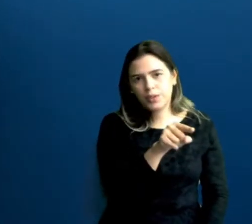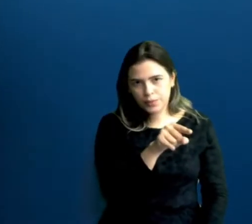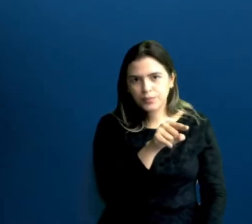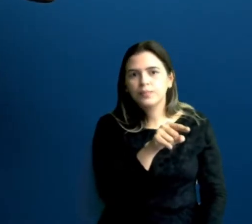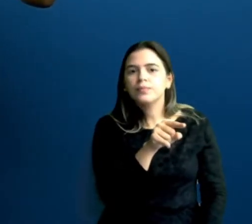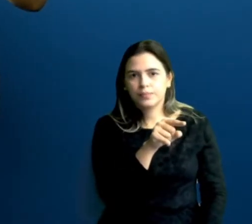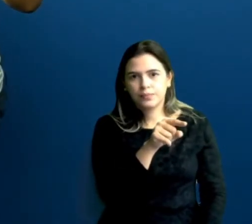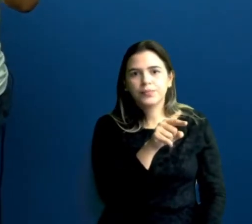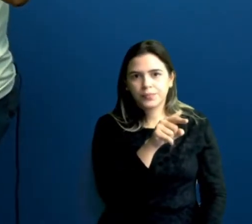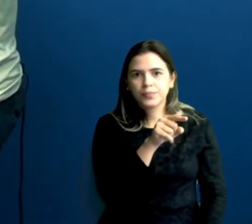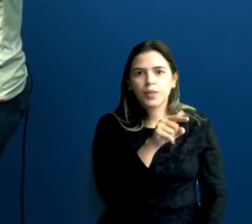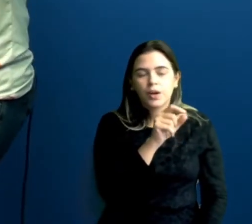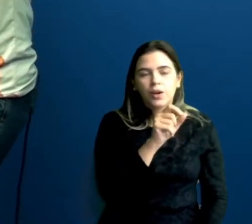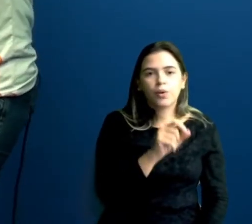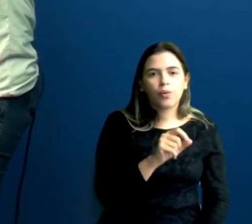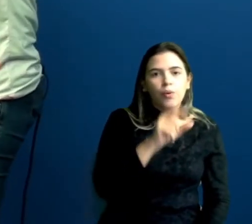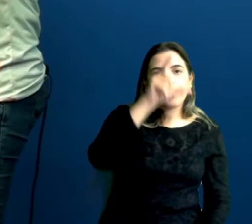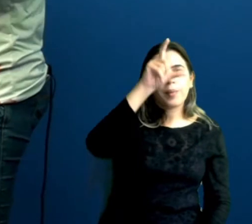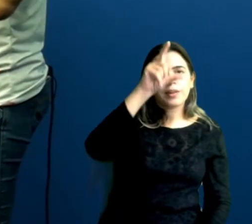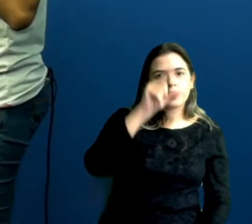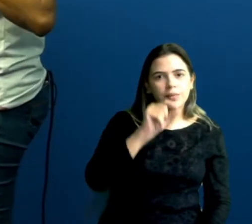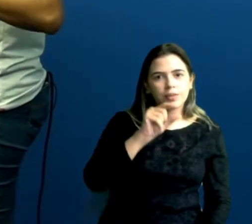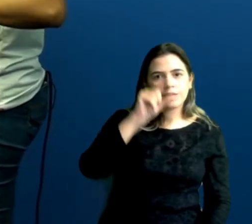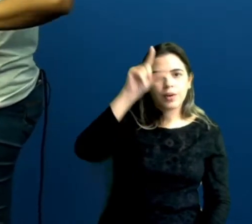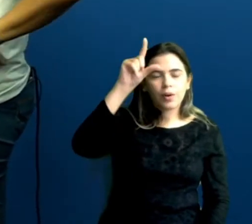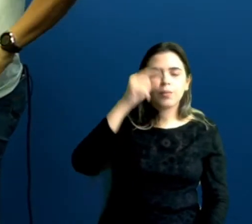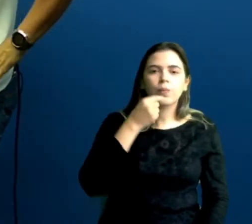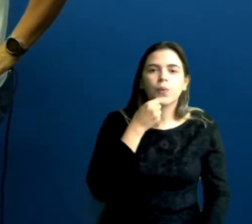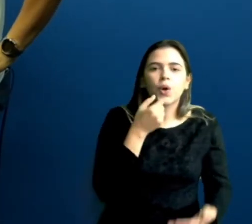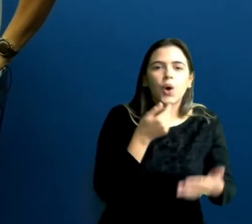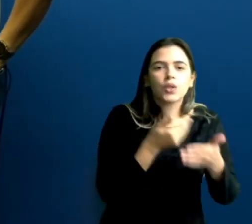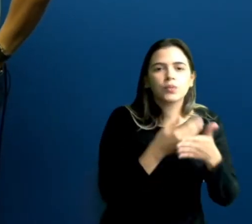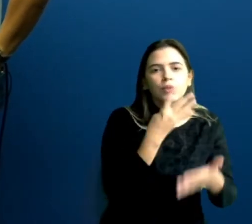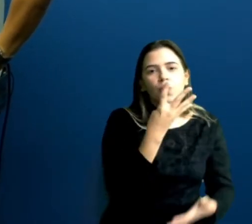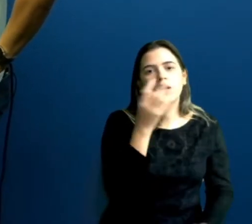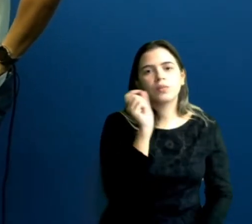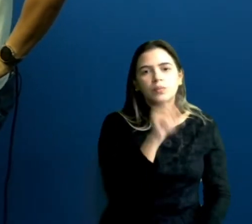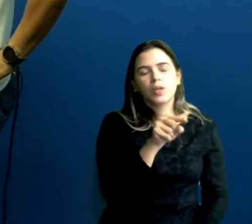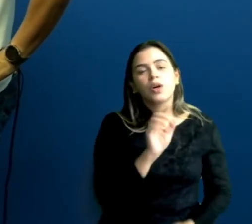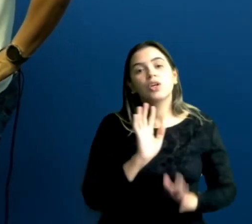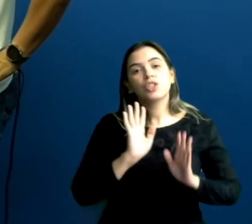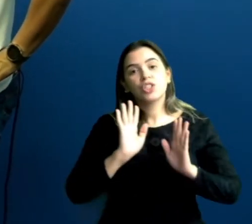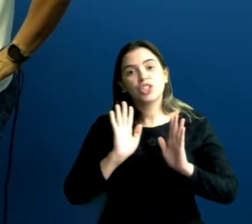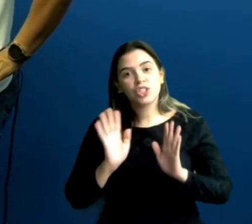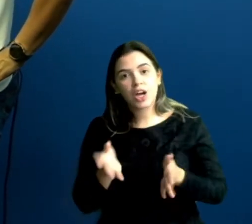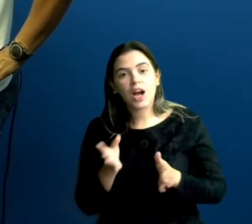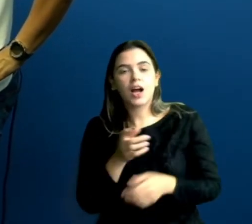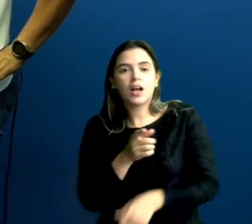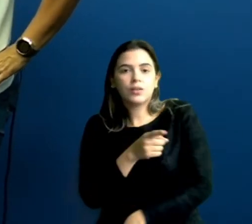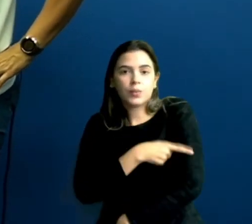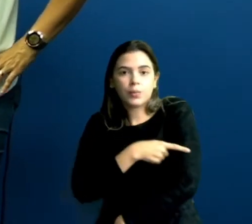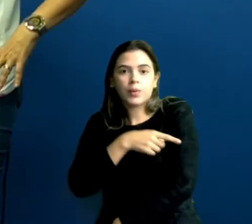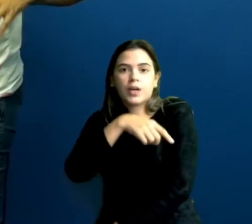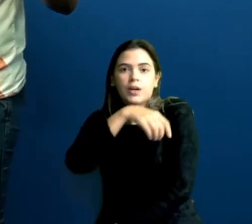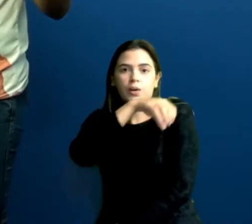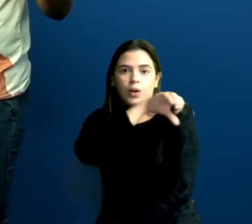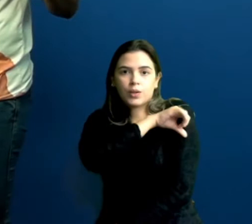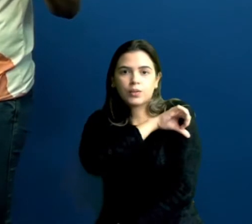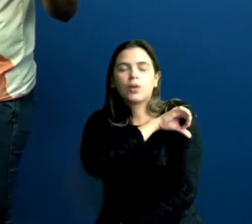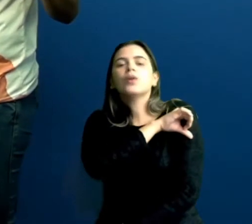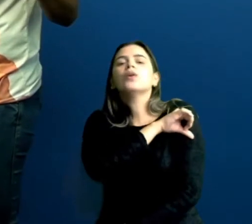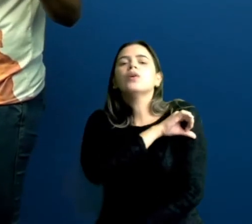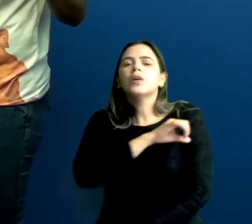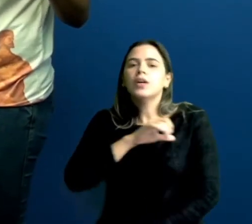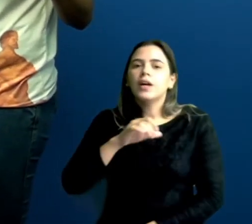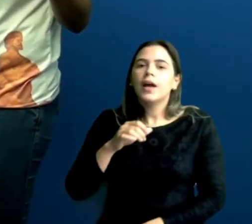sobes e desces, né? Mas valores próximos a 4 mil. Já no ensino fundamental, o valor está entre